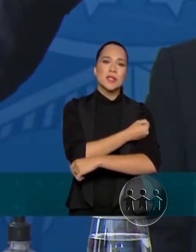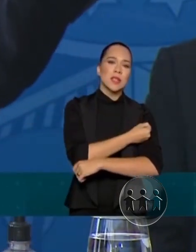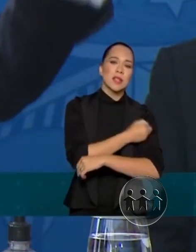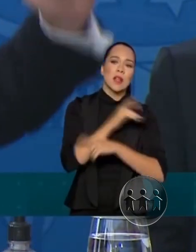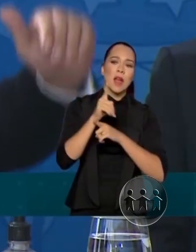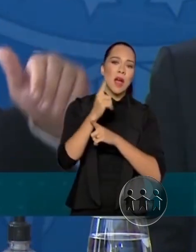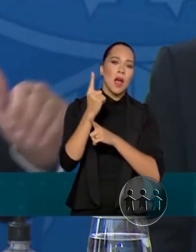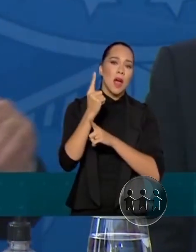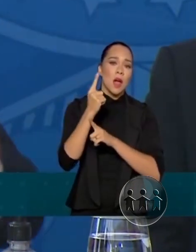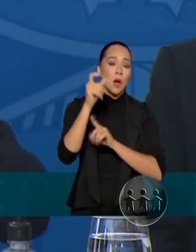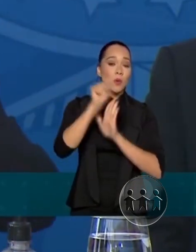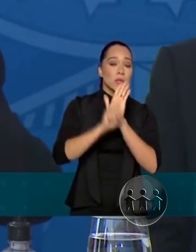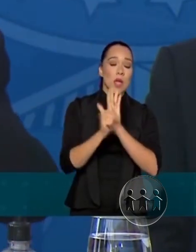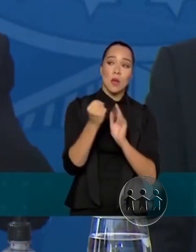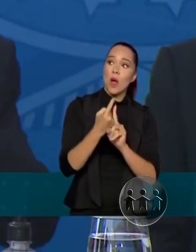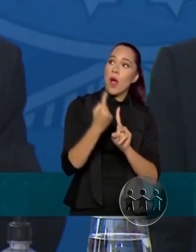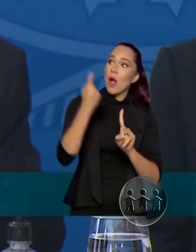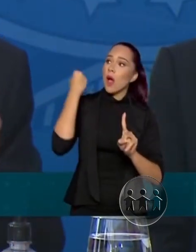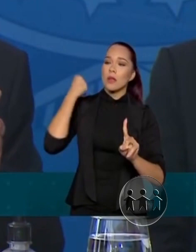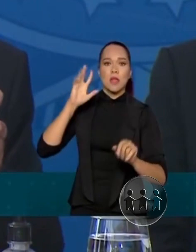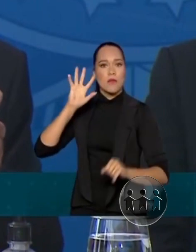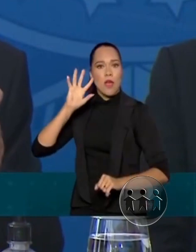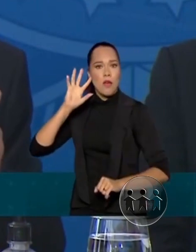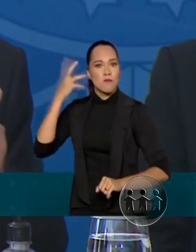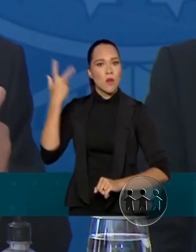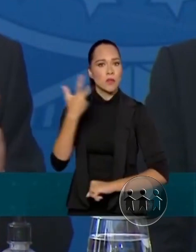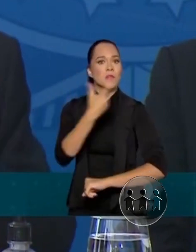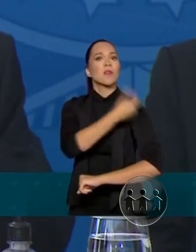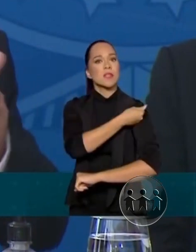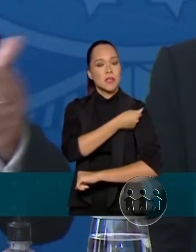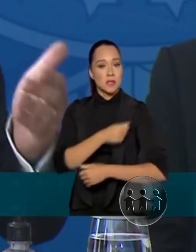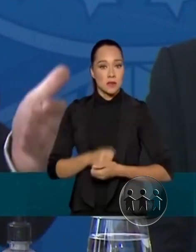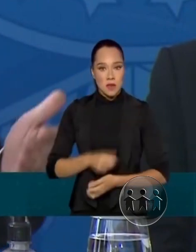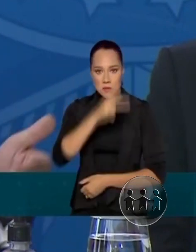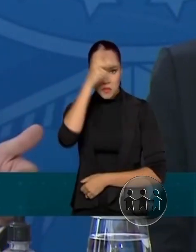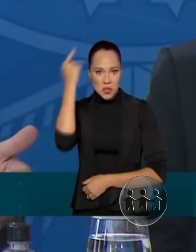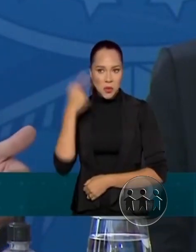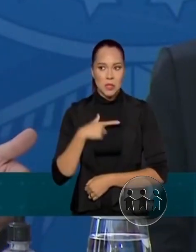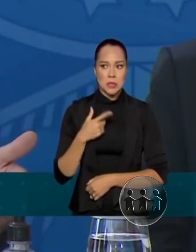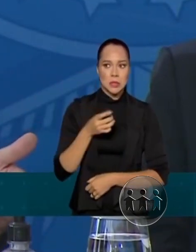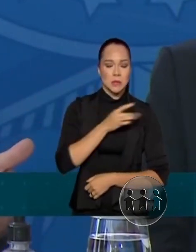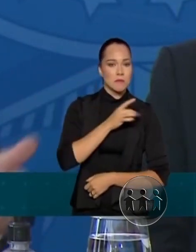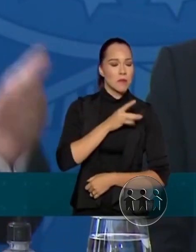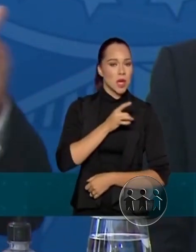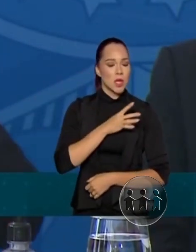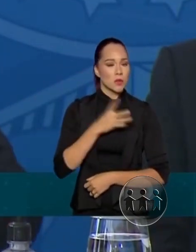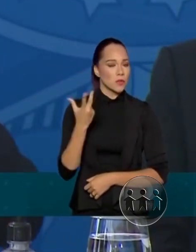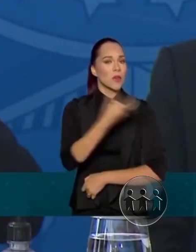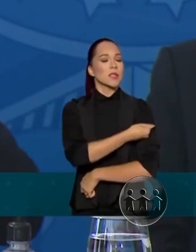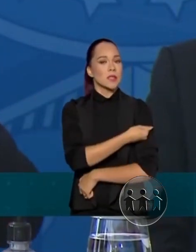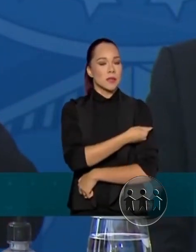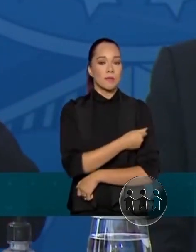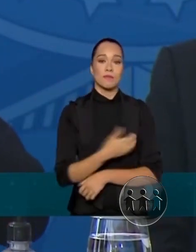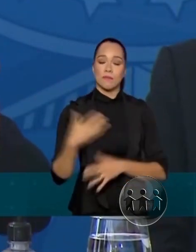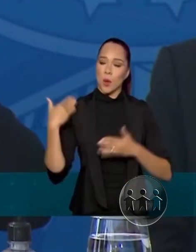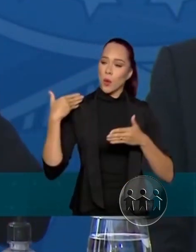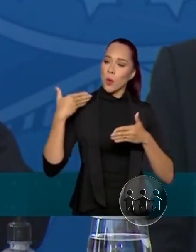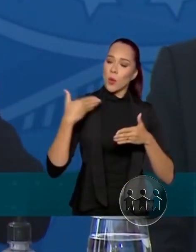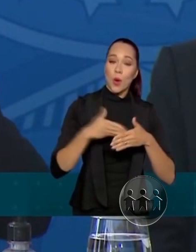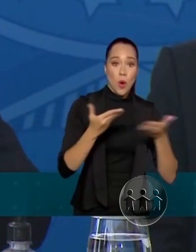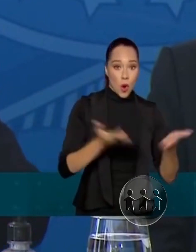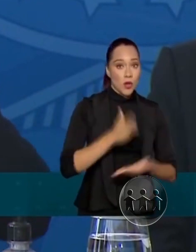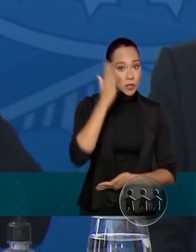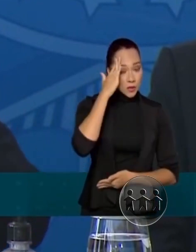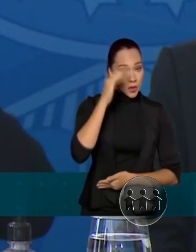há um século atrás, houve a revolta das vacinas. As pessoas tinham receio de vacinas. Hoje sabemos que